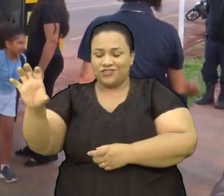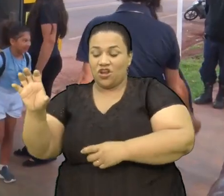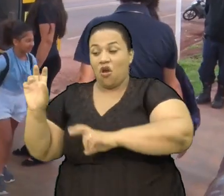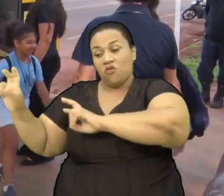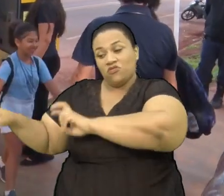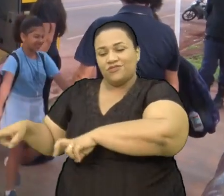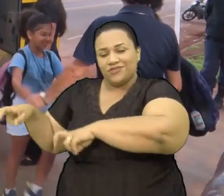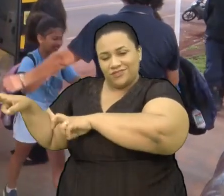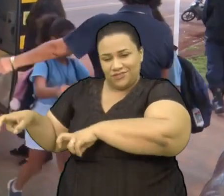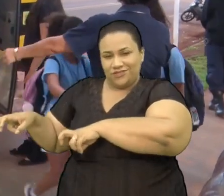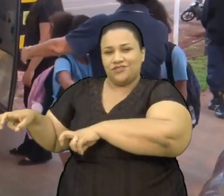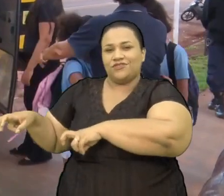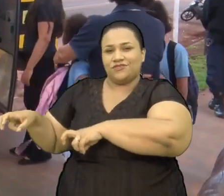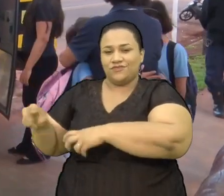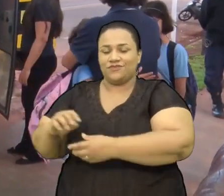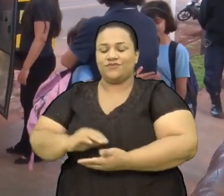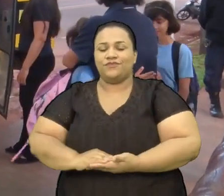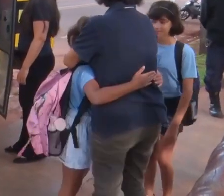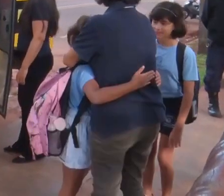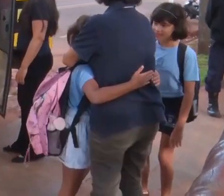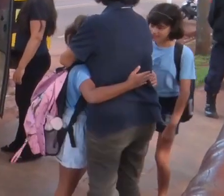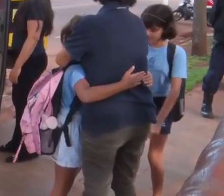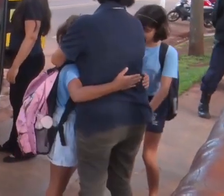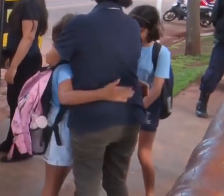E sítios da redondeza